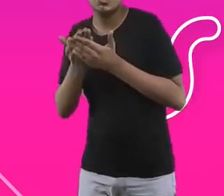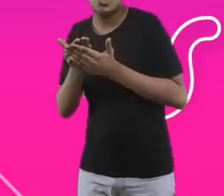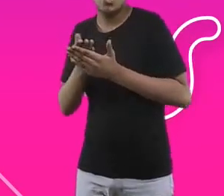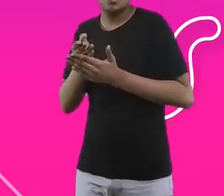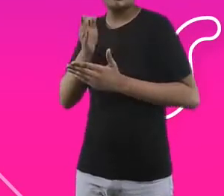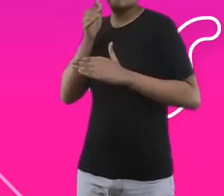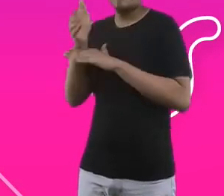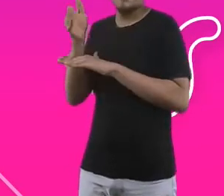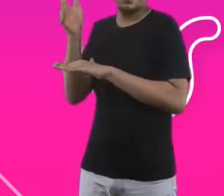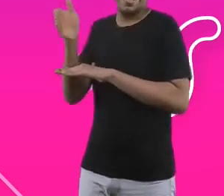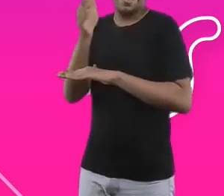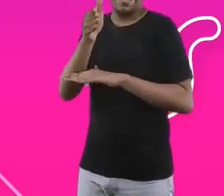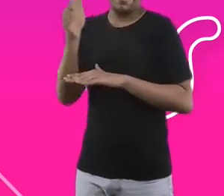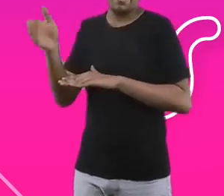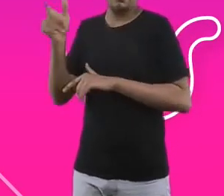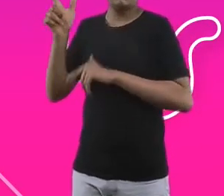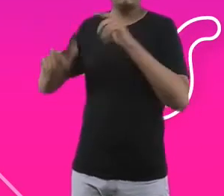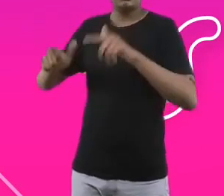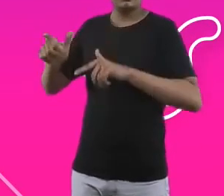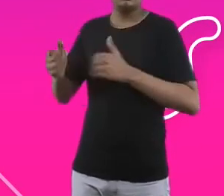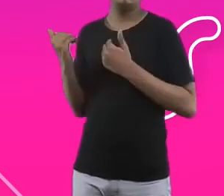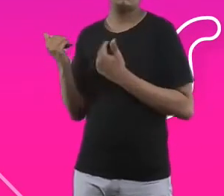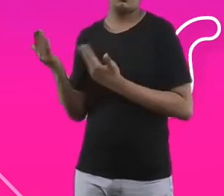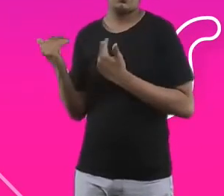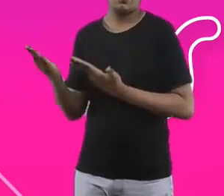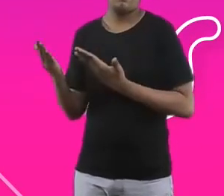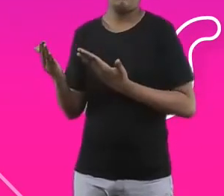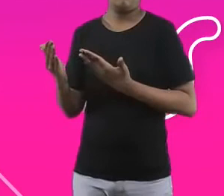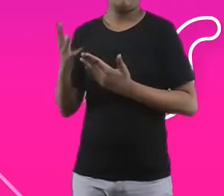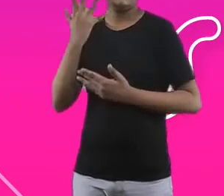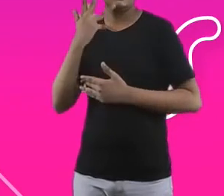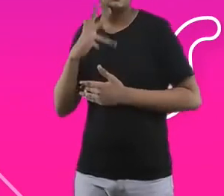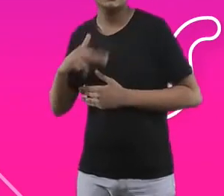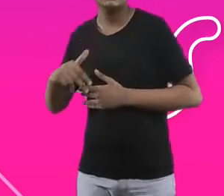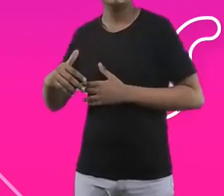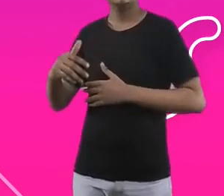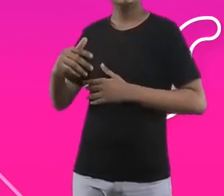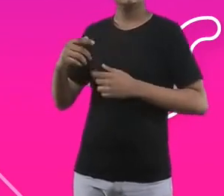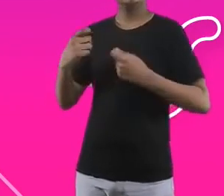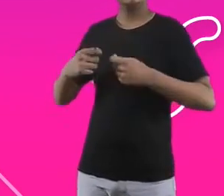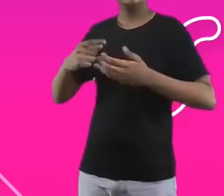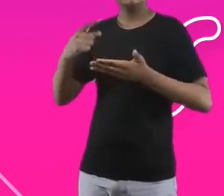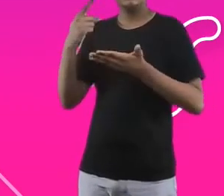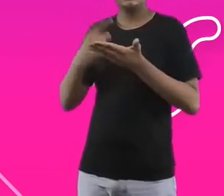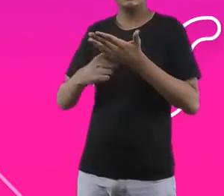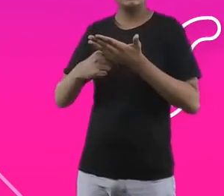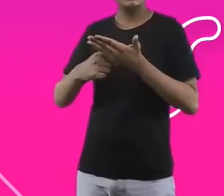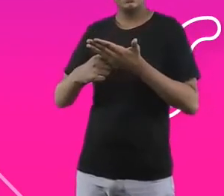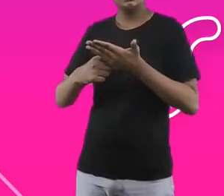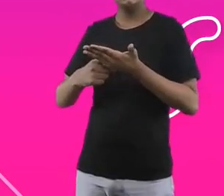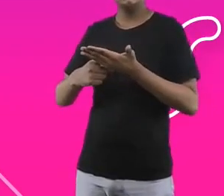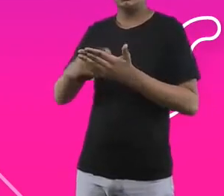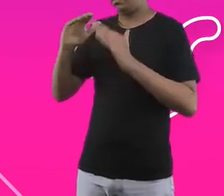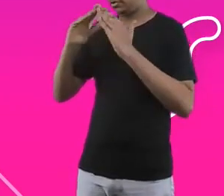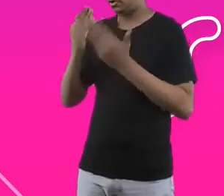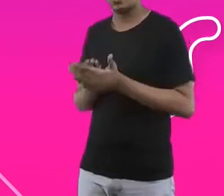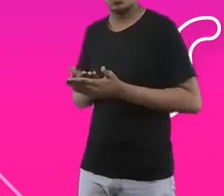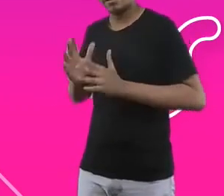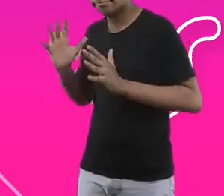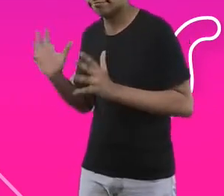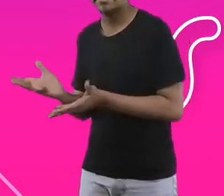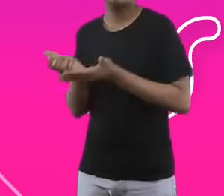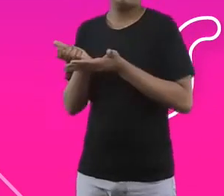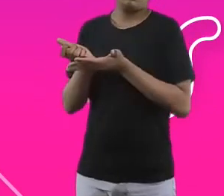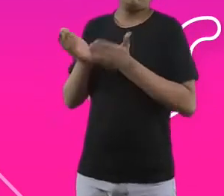alunos, que é uma garantia de que essas crianças tenham aprendizado e tenham uma escola que possa acolhê-las. Então, foram resultados que